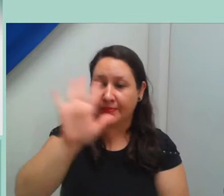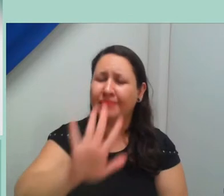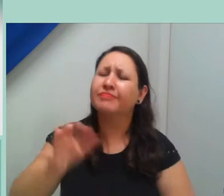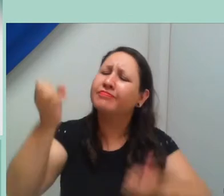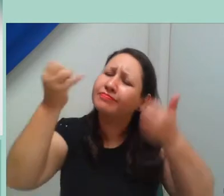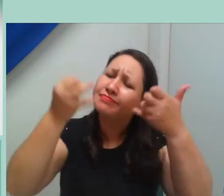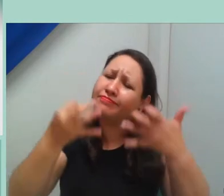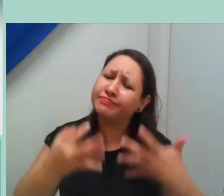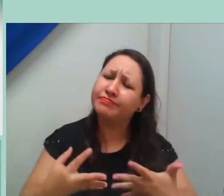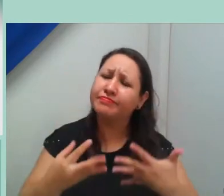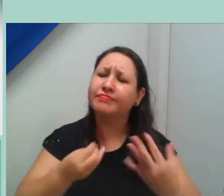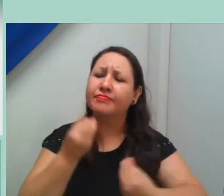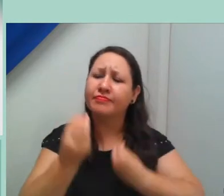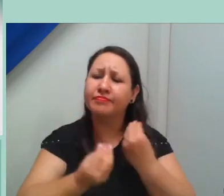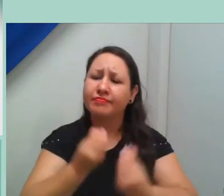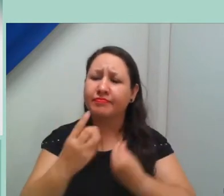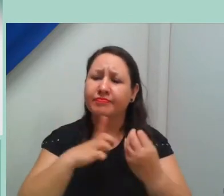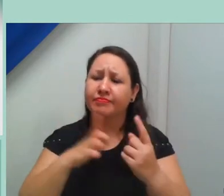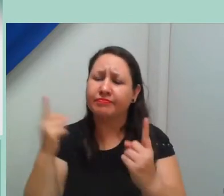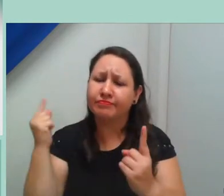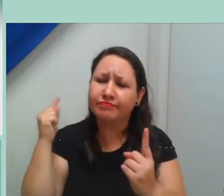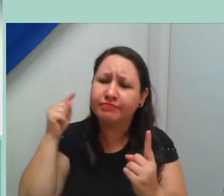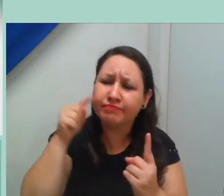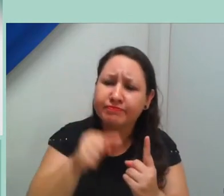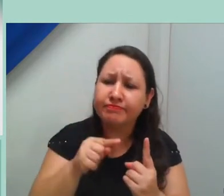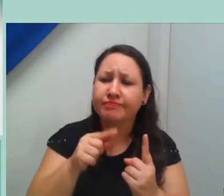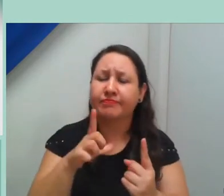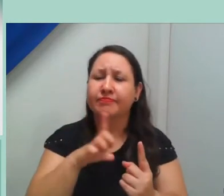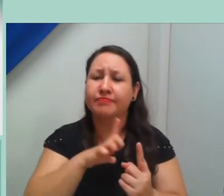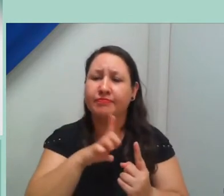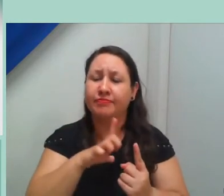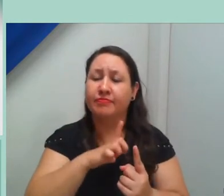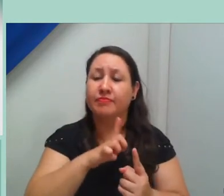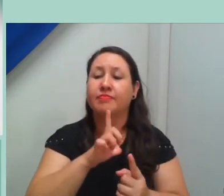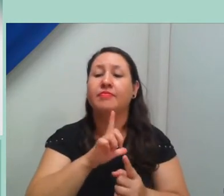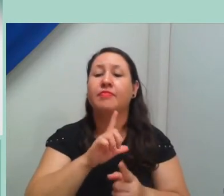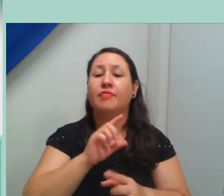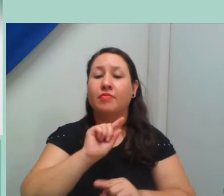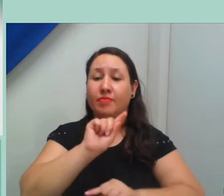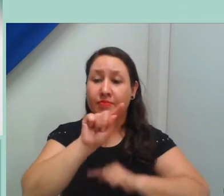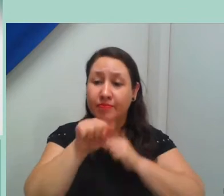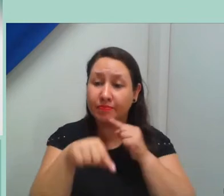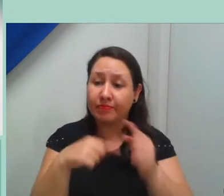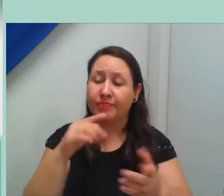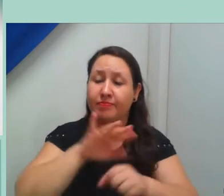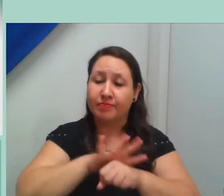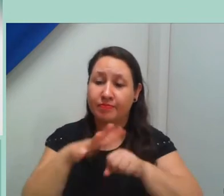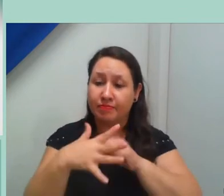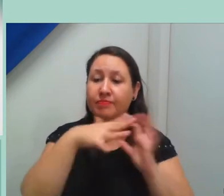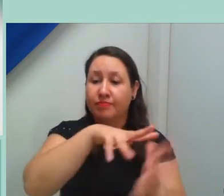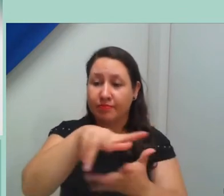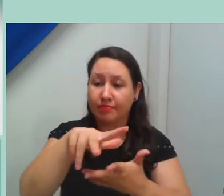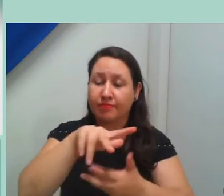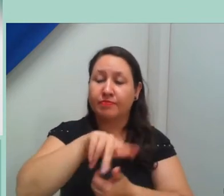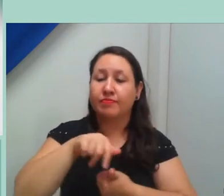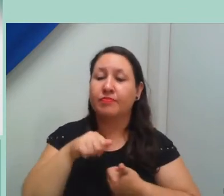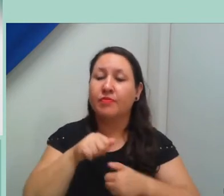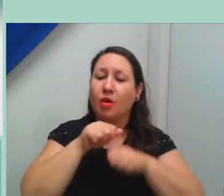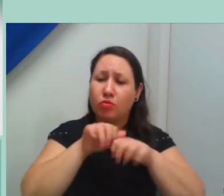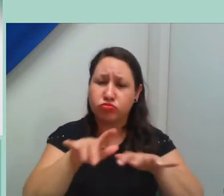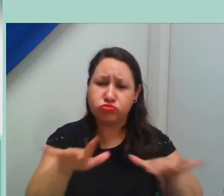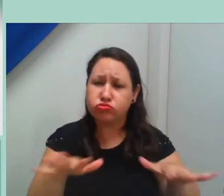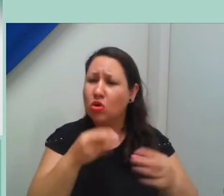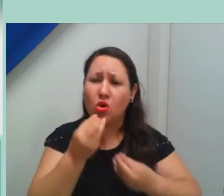ciência e da pós-graduação no cenário pós-pandemia, mediada pelo professor doutor Diego Viana Melo Lima.